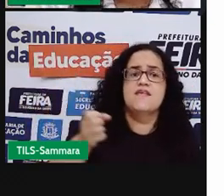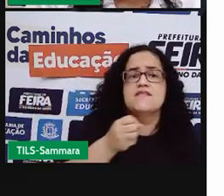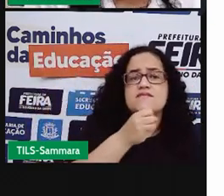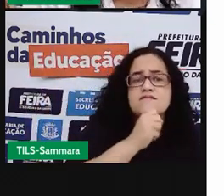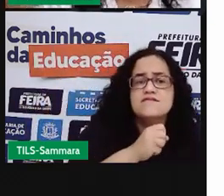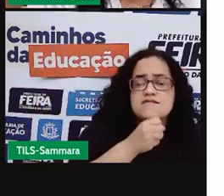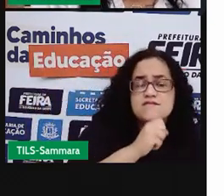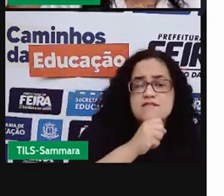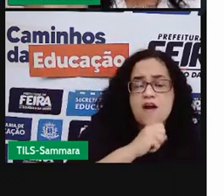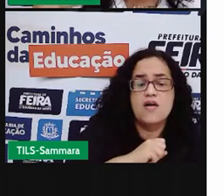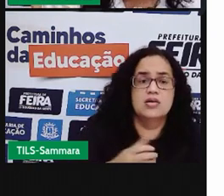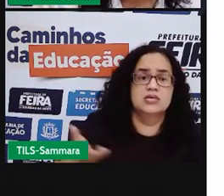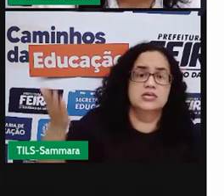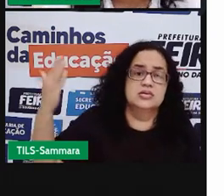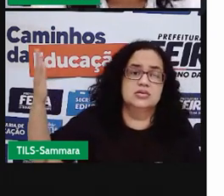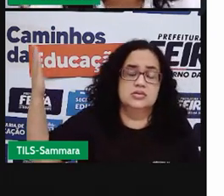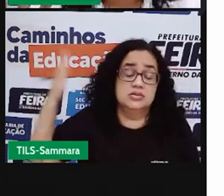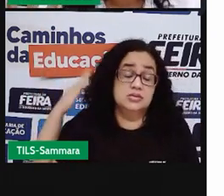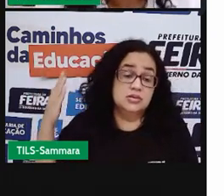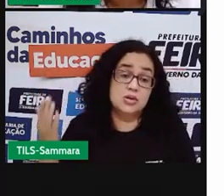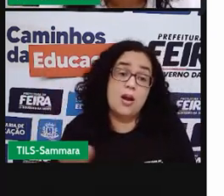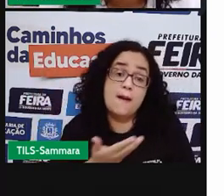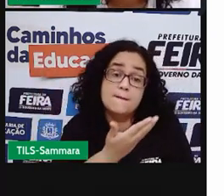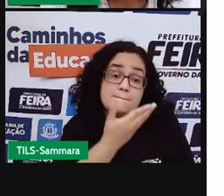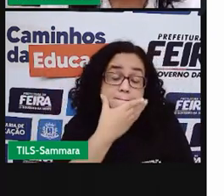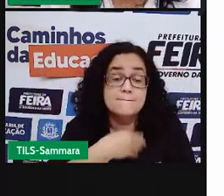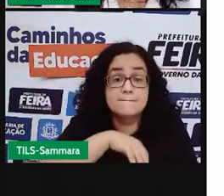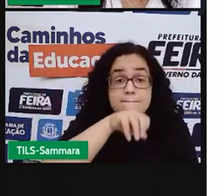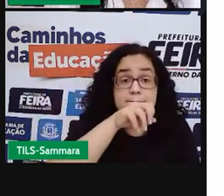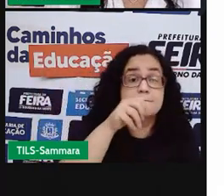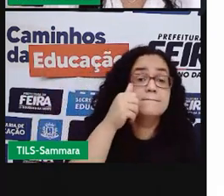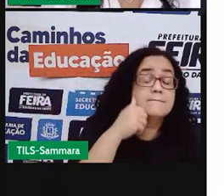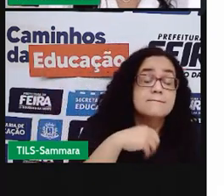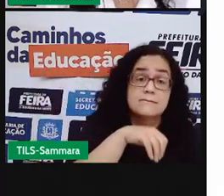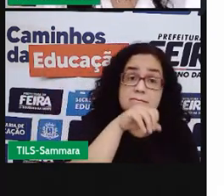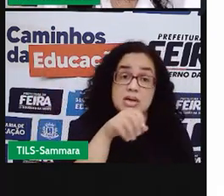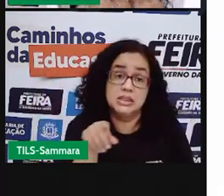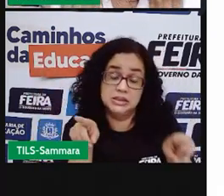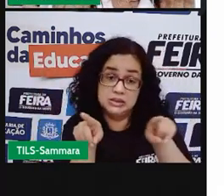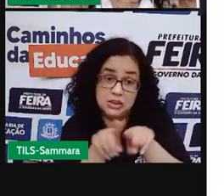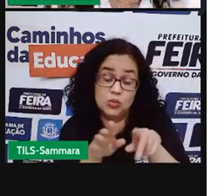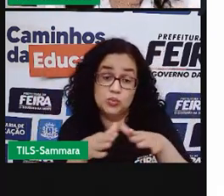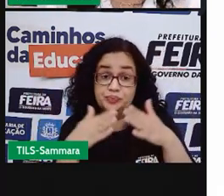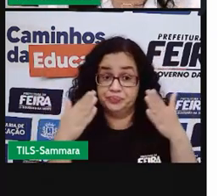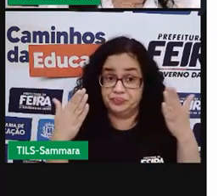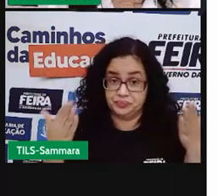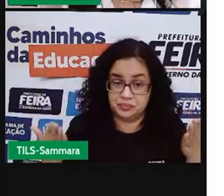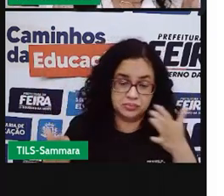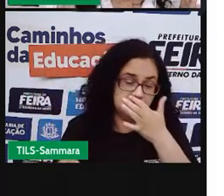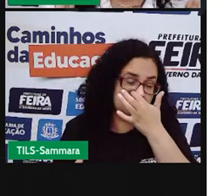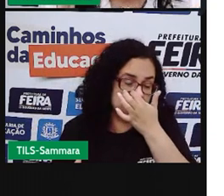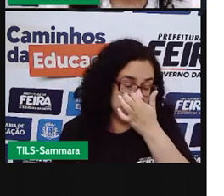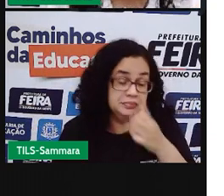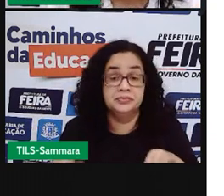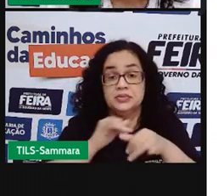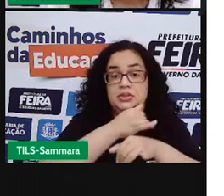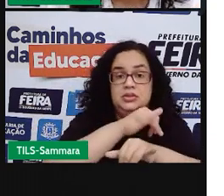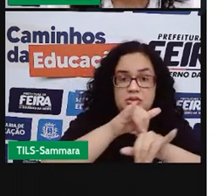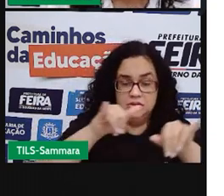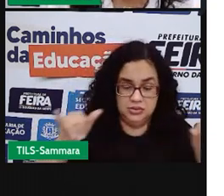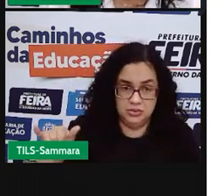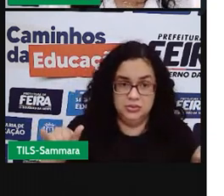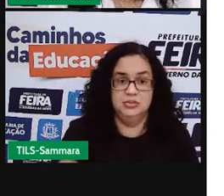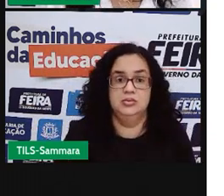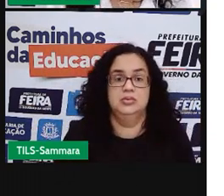abisa, da nossa avó, dos nossos pais. Então, essa campanha, esse cartaz